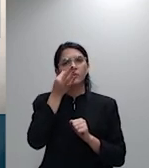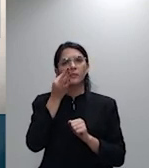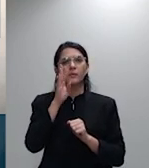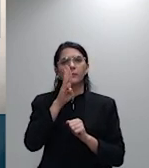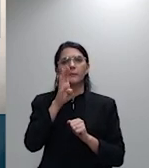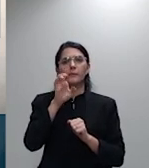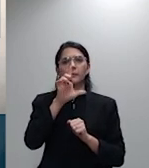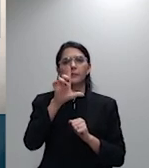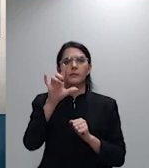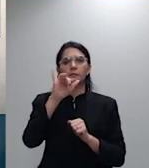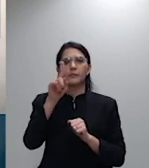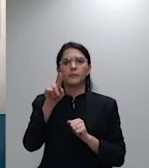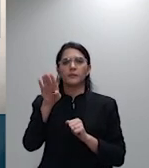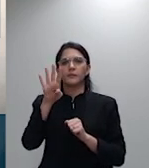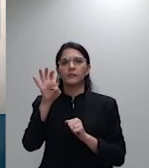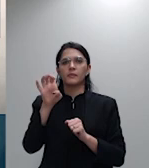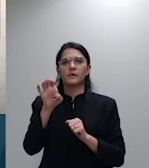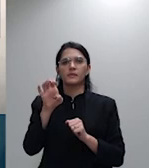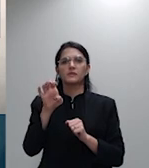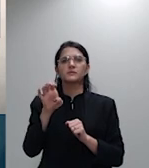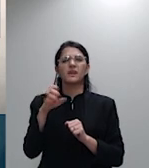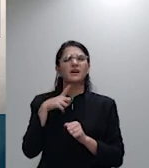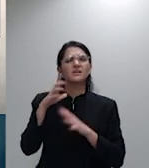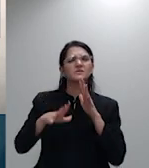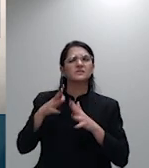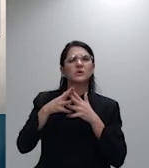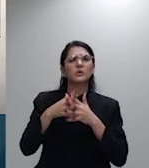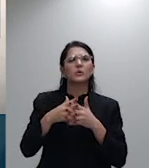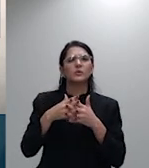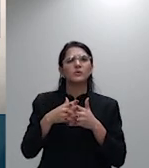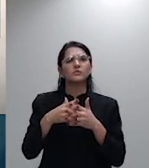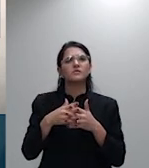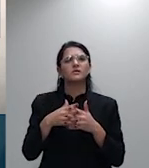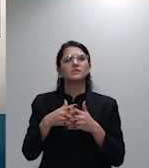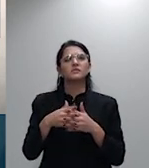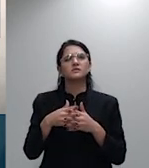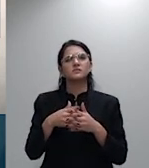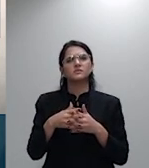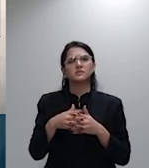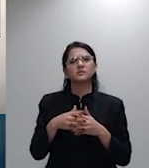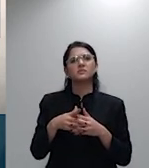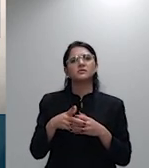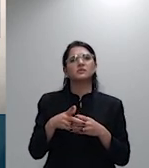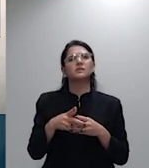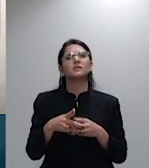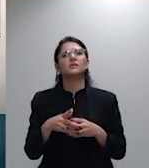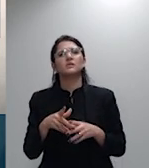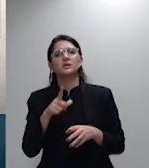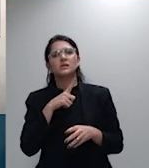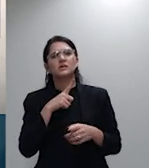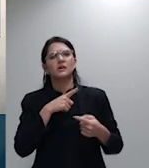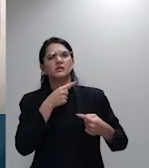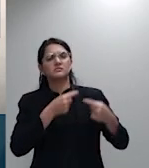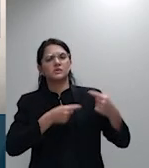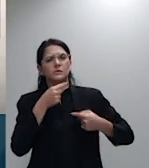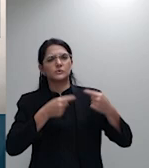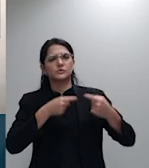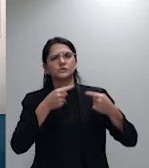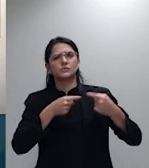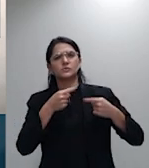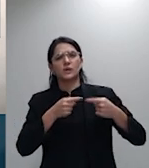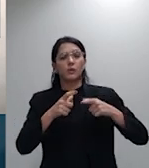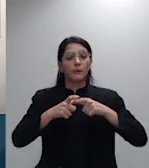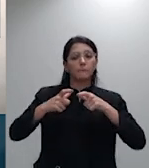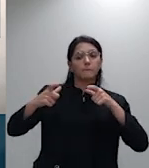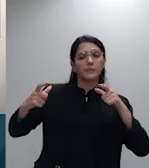o cabimento de recesória nós estamos discutindo da extensão da extensão se cabe tudo aqui ou se dividiríamos recesória no